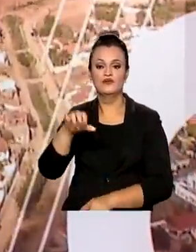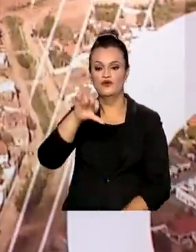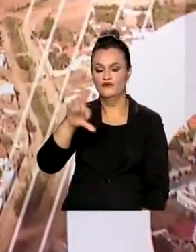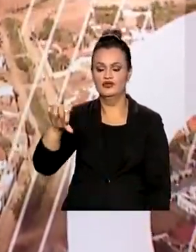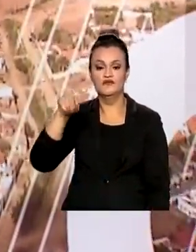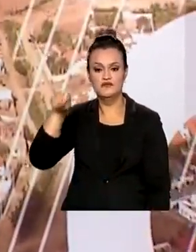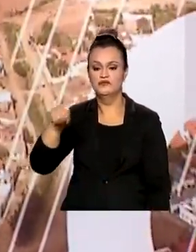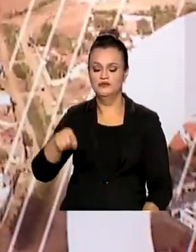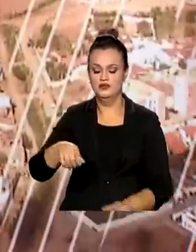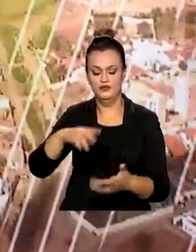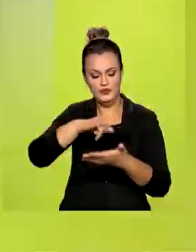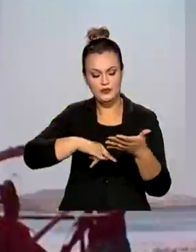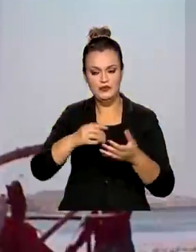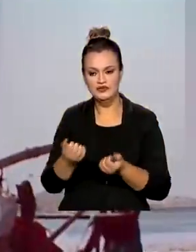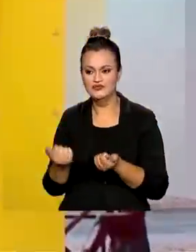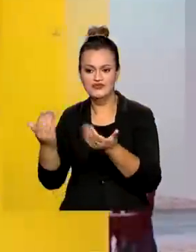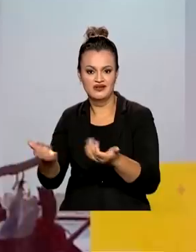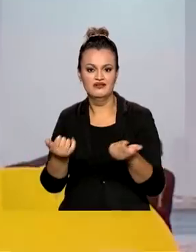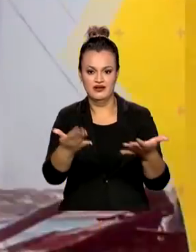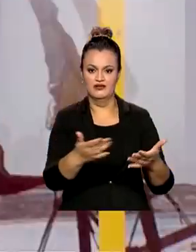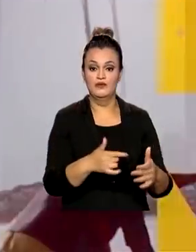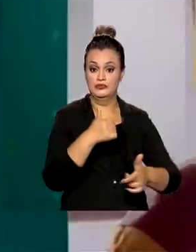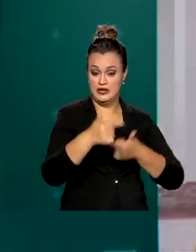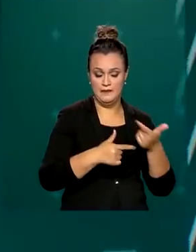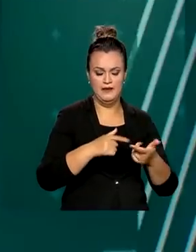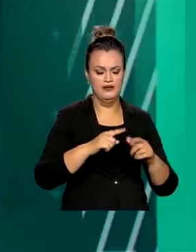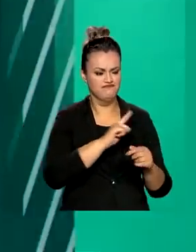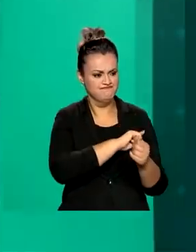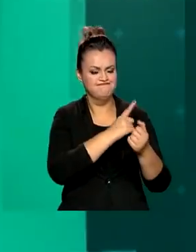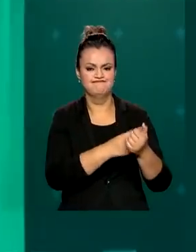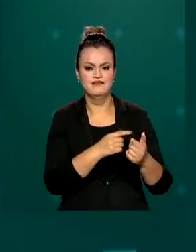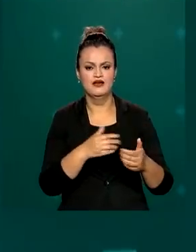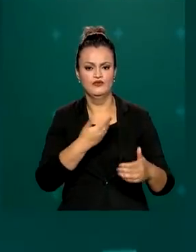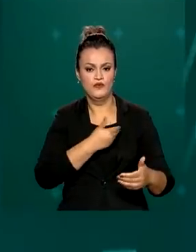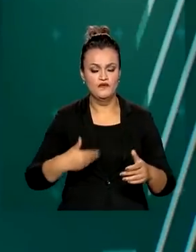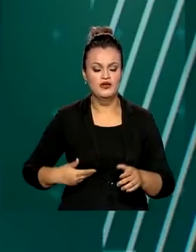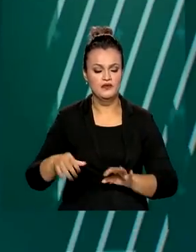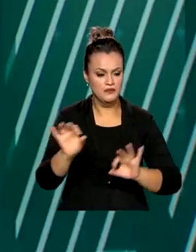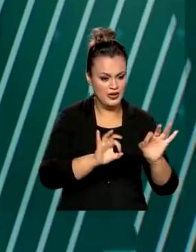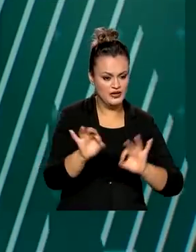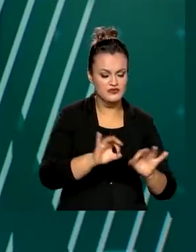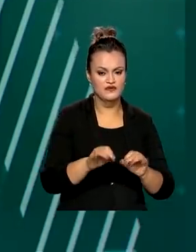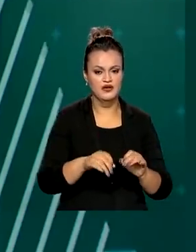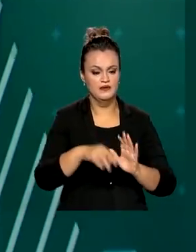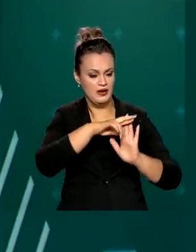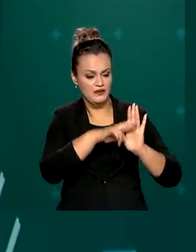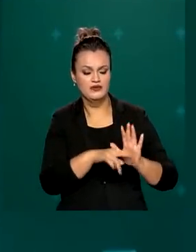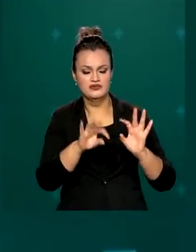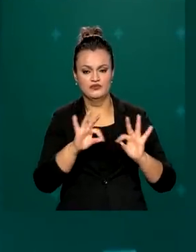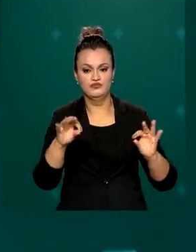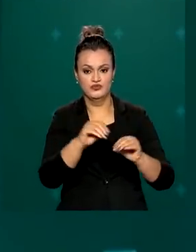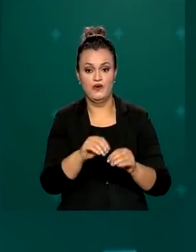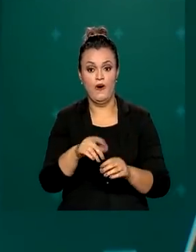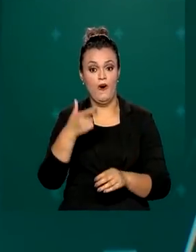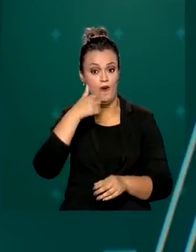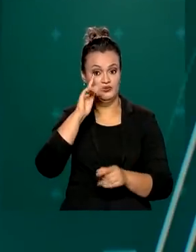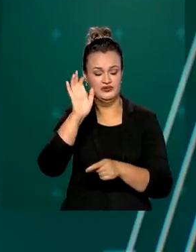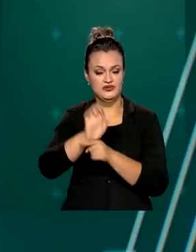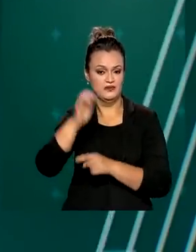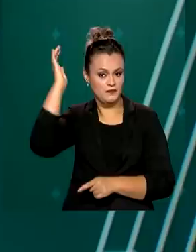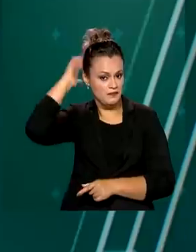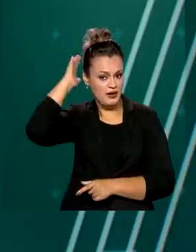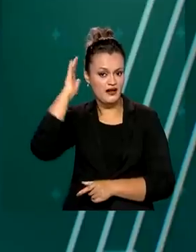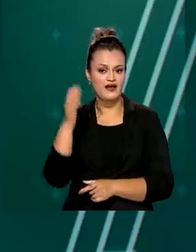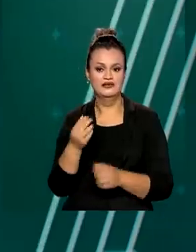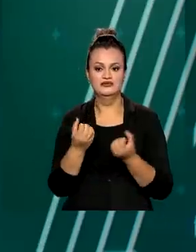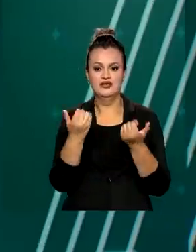documentos, uma força-tarefa do governo para acelerar a regularização fundiária. Ontem, no Pará, foram entregues quase 30